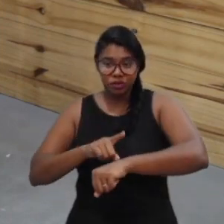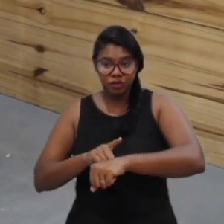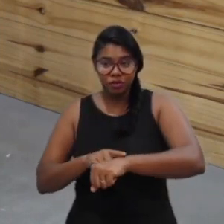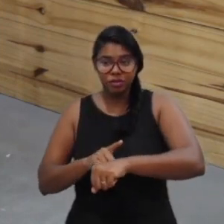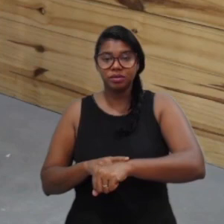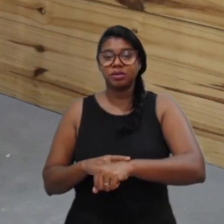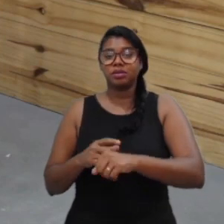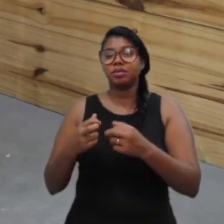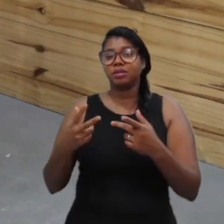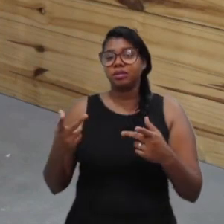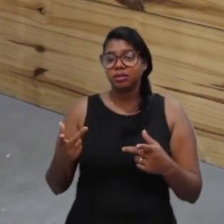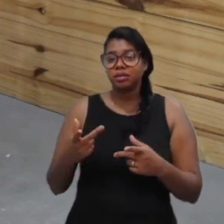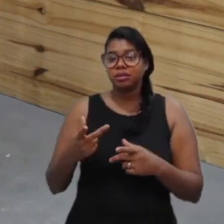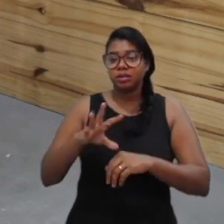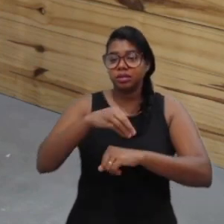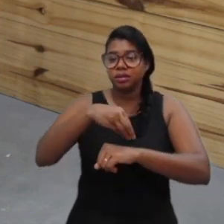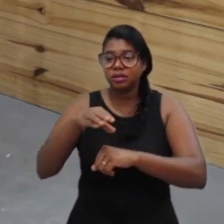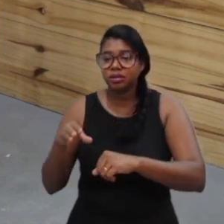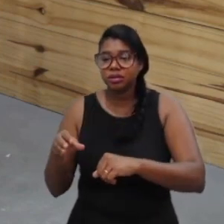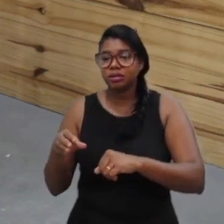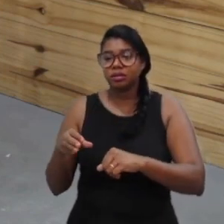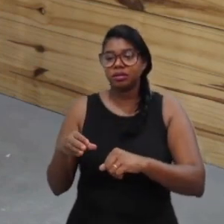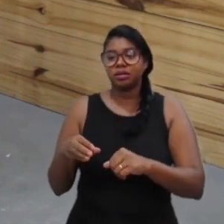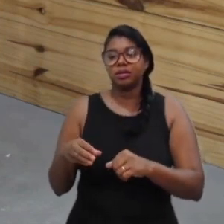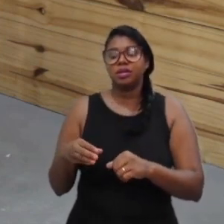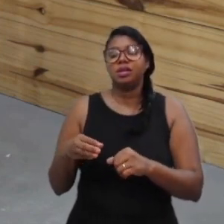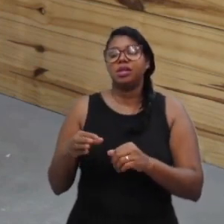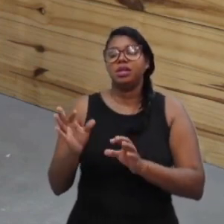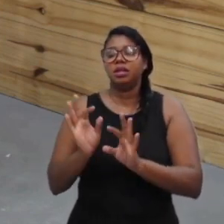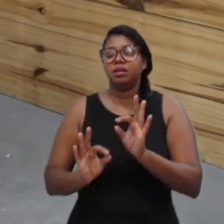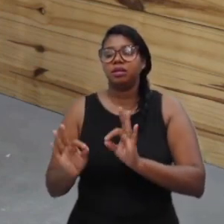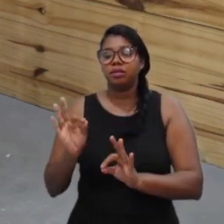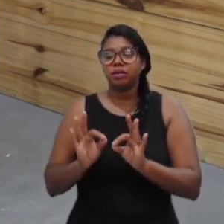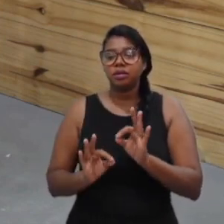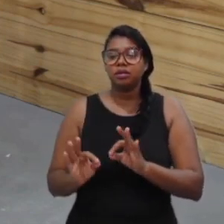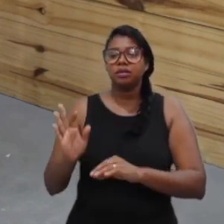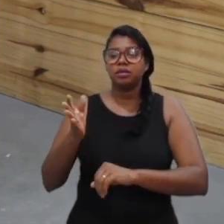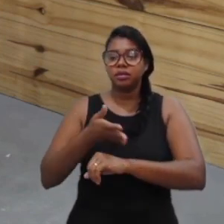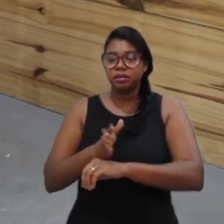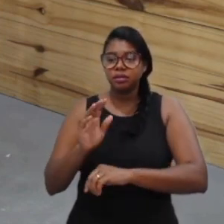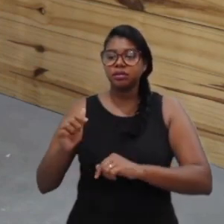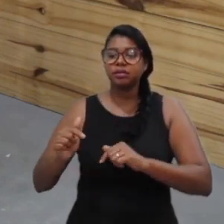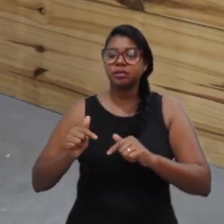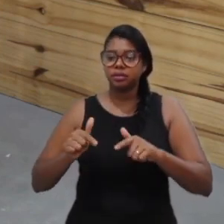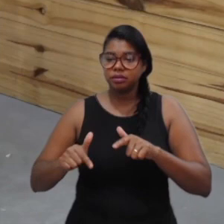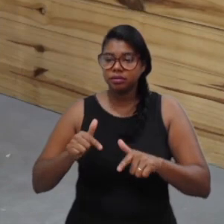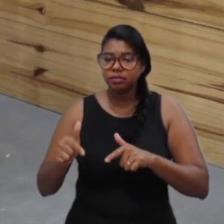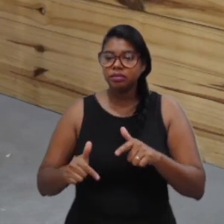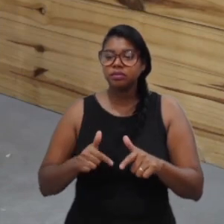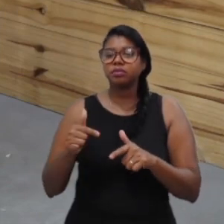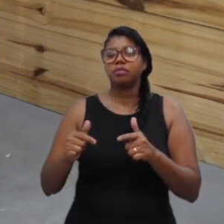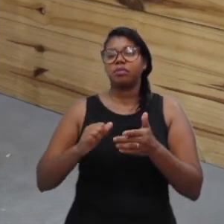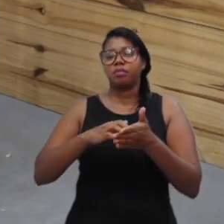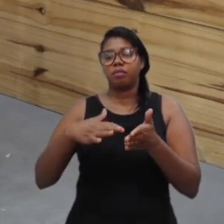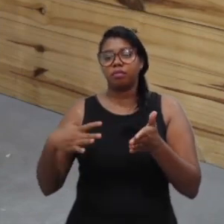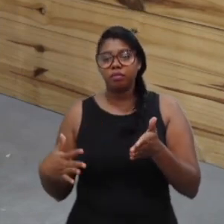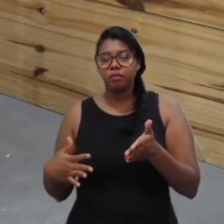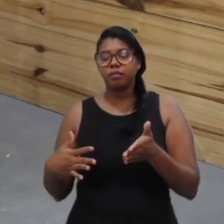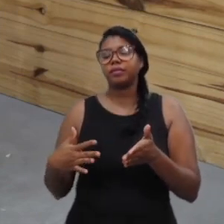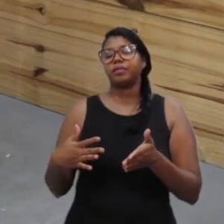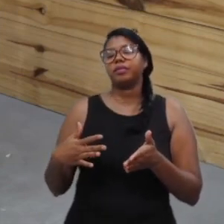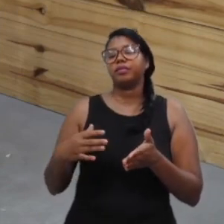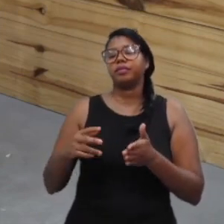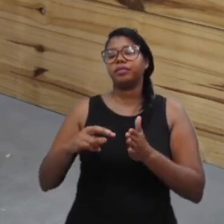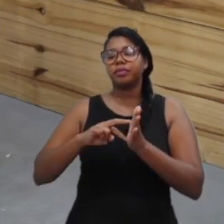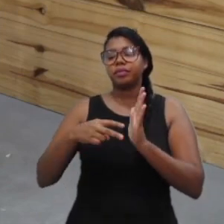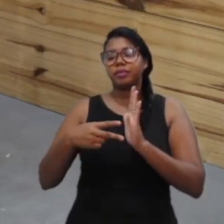divisão de tarefas, você vai evitar, lógico, contratar mais um, significa um